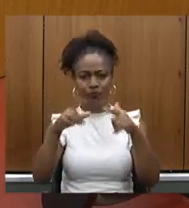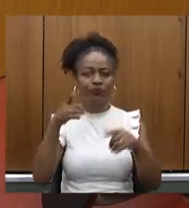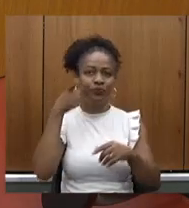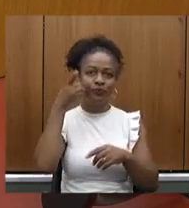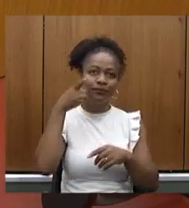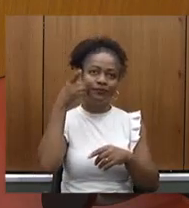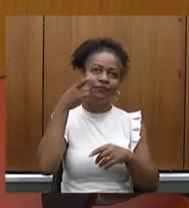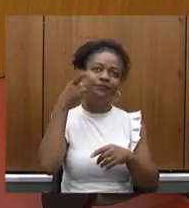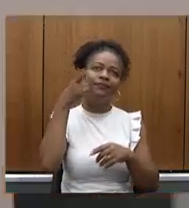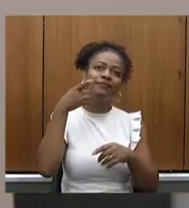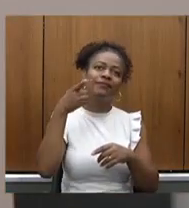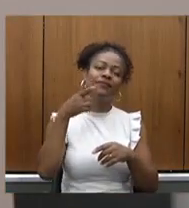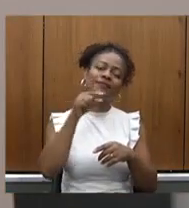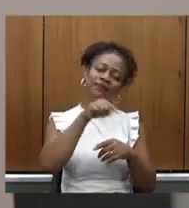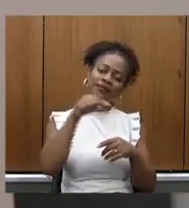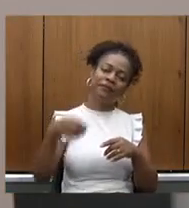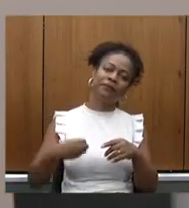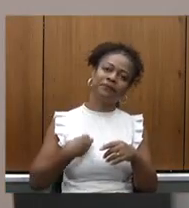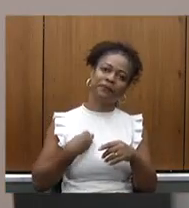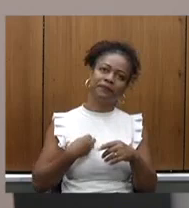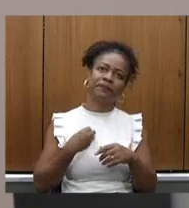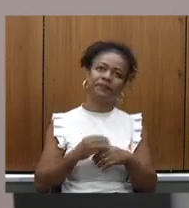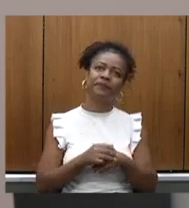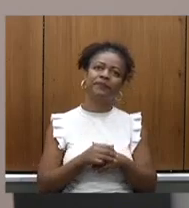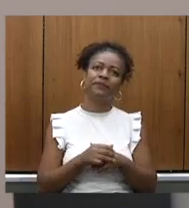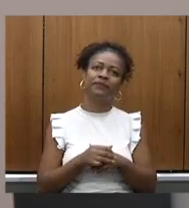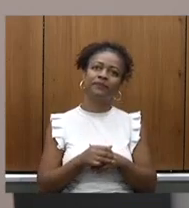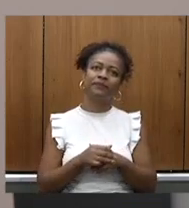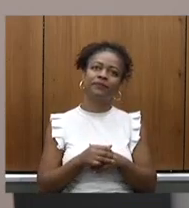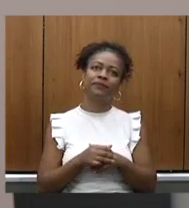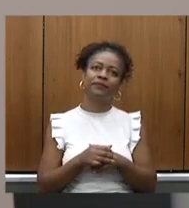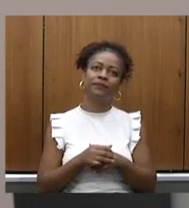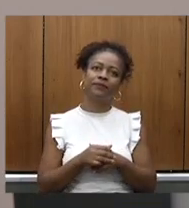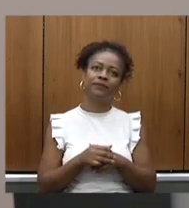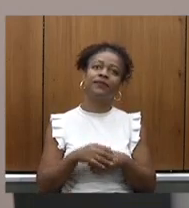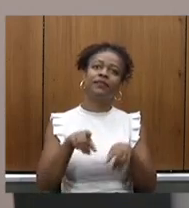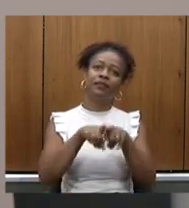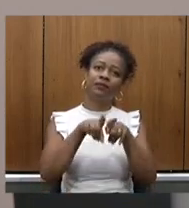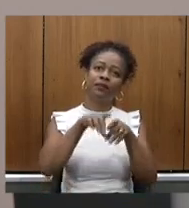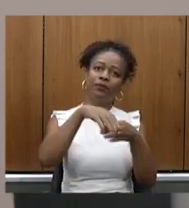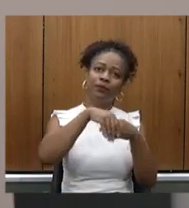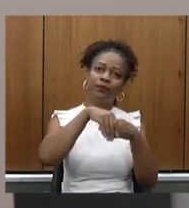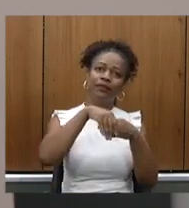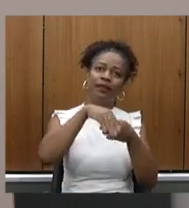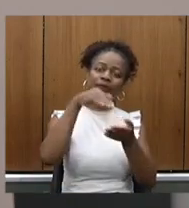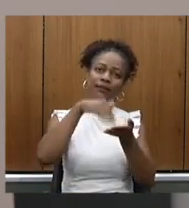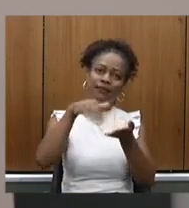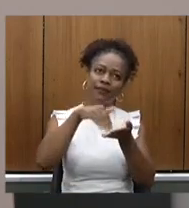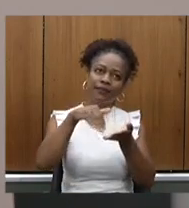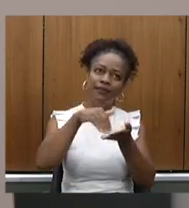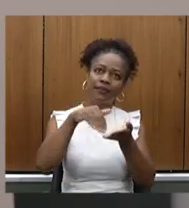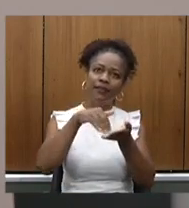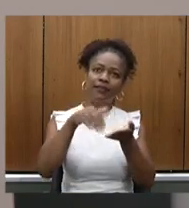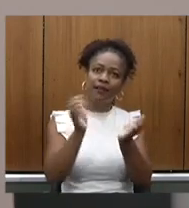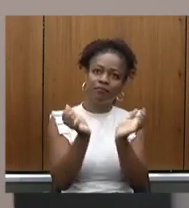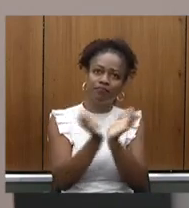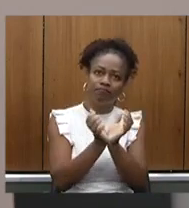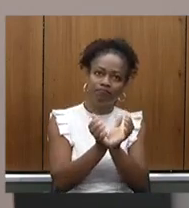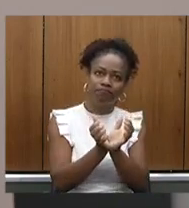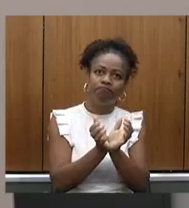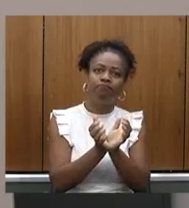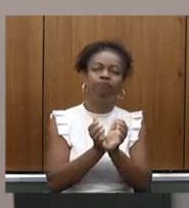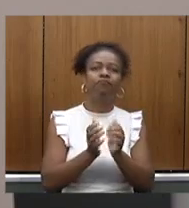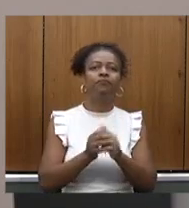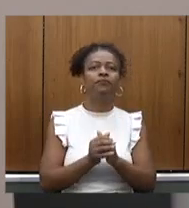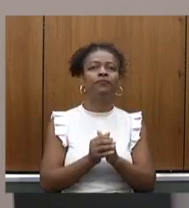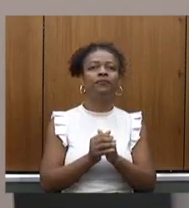amigo aqui também deputado Arte Bechir de forma muito especial secretário cumprimentar vou cumprimentar toda a sua equipe e aqui